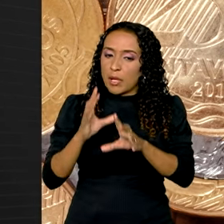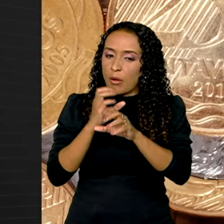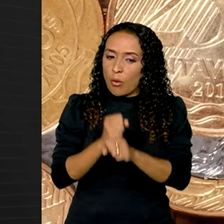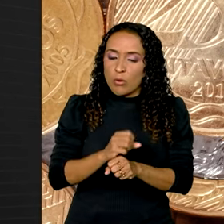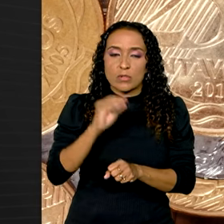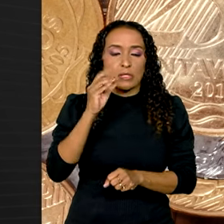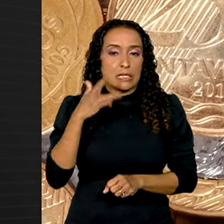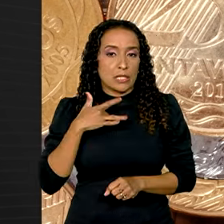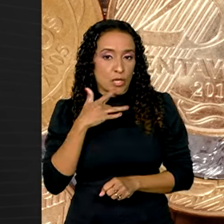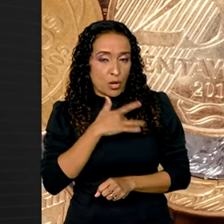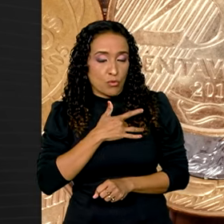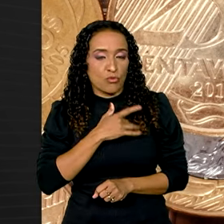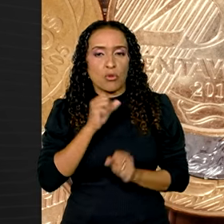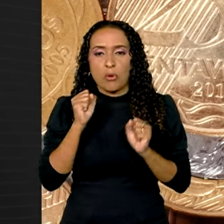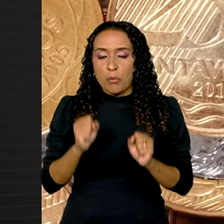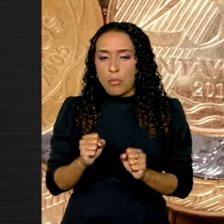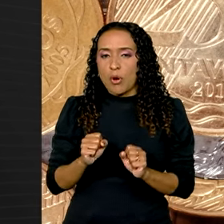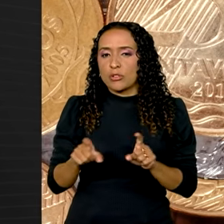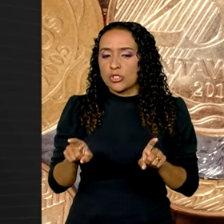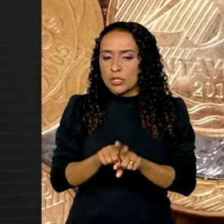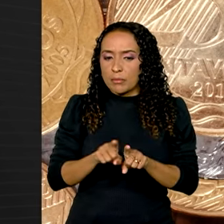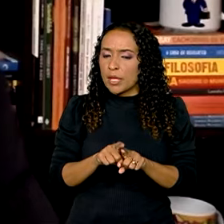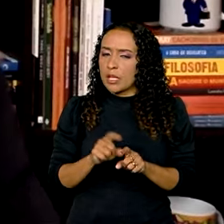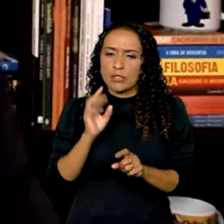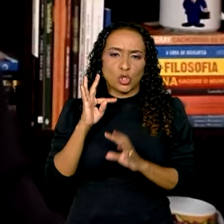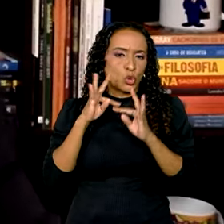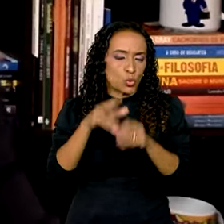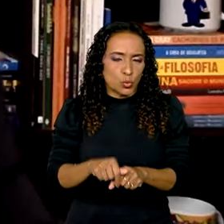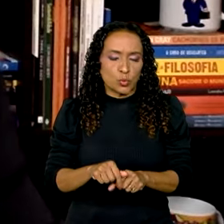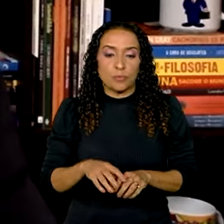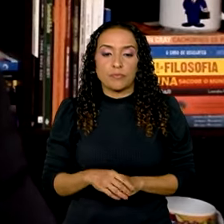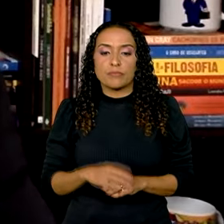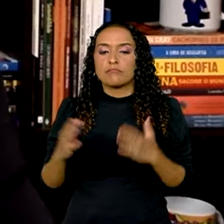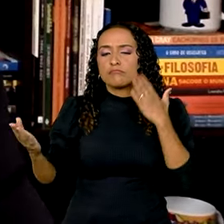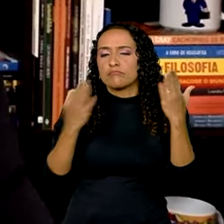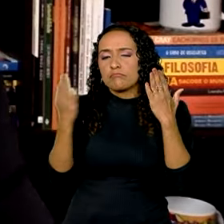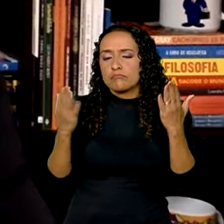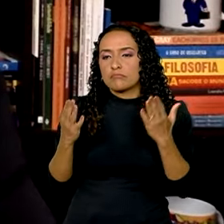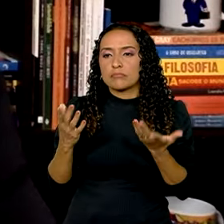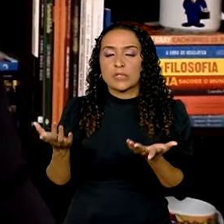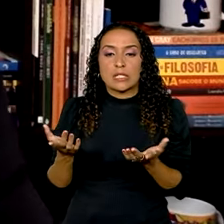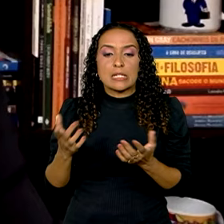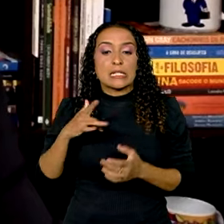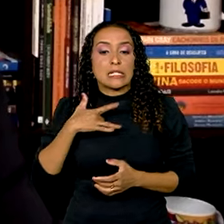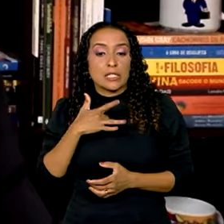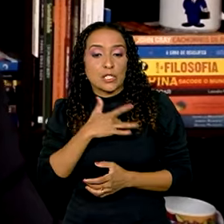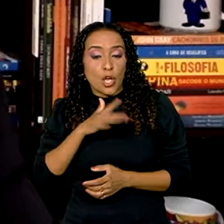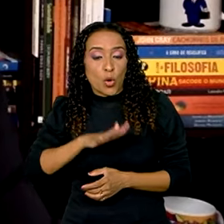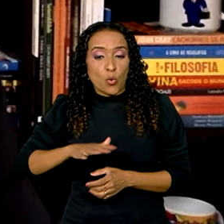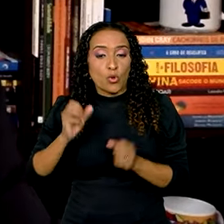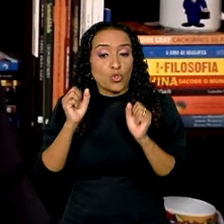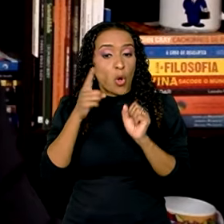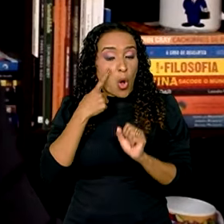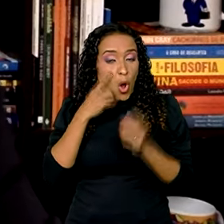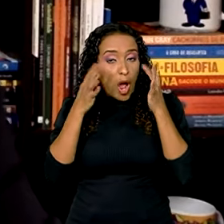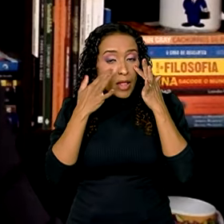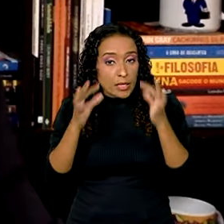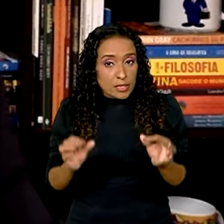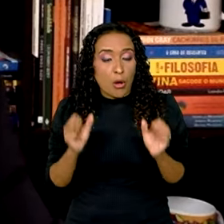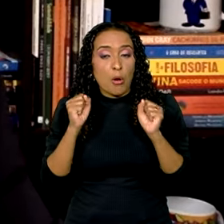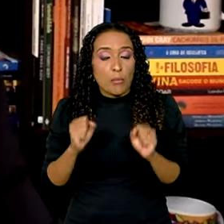de saúde podem ser abatidas integralmente. Em relação ao plano de saúde, muita atenção. Você pode ter como